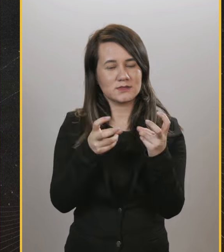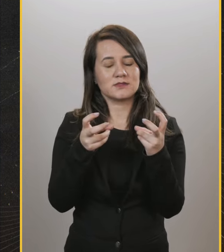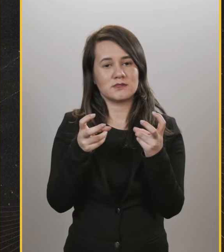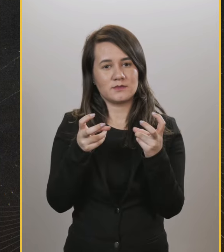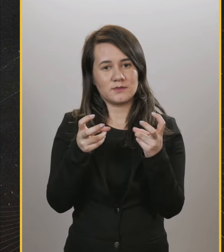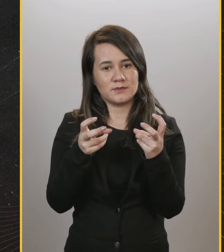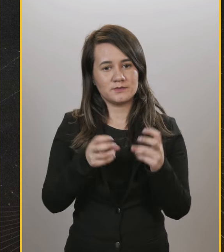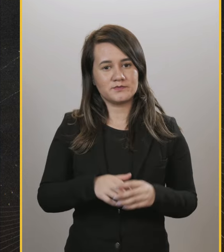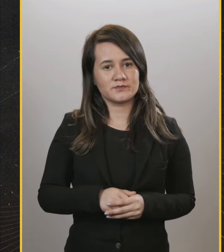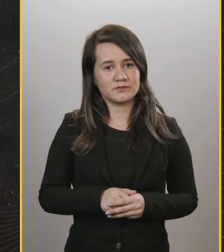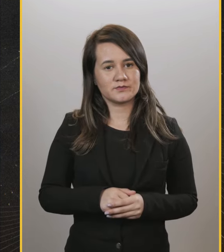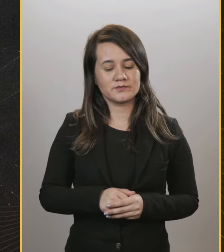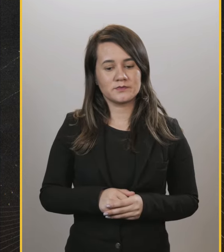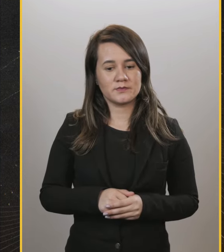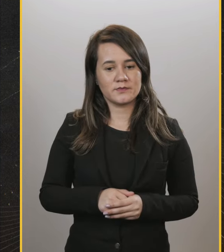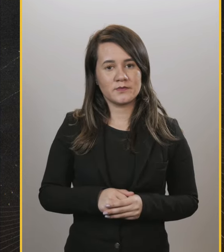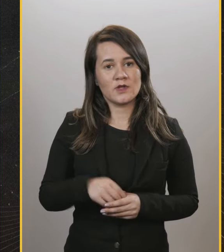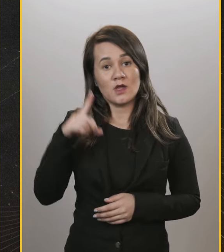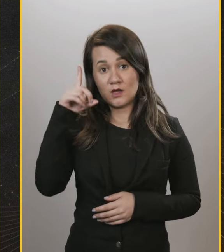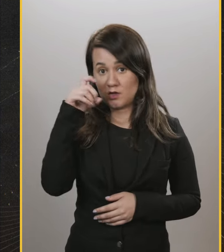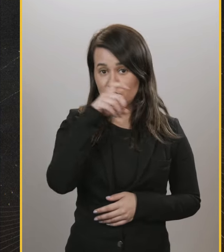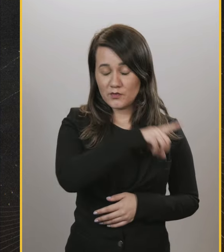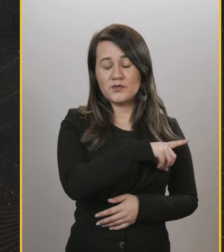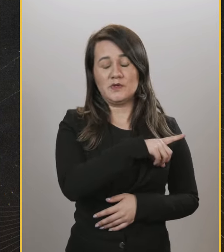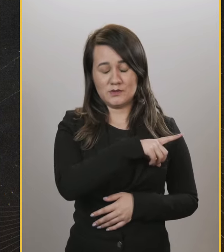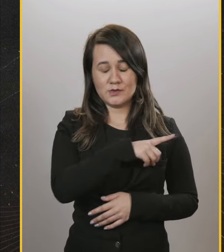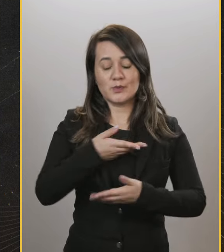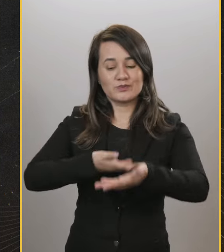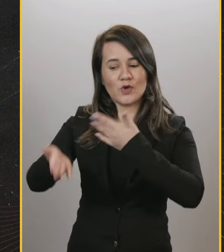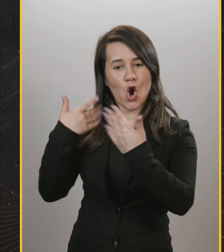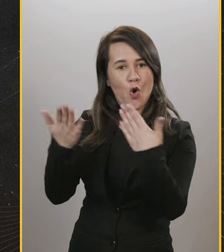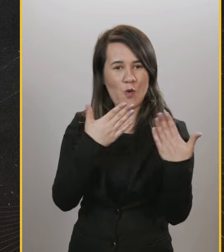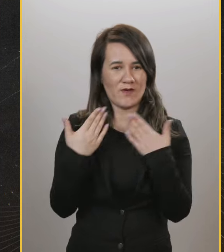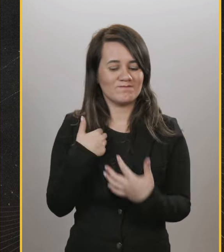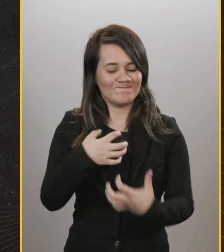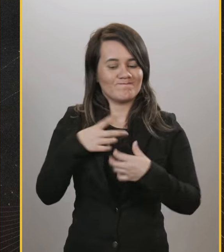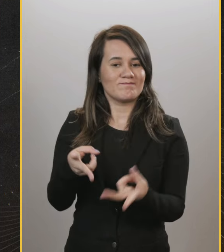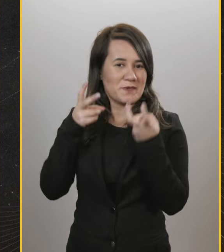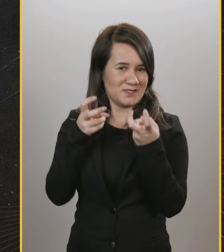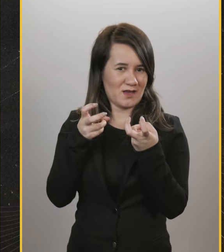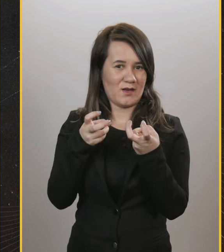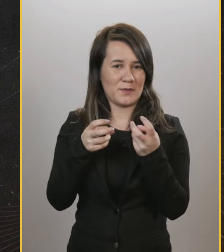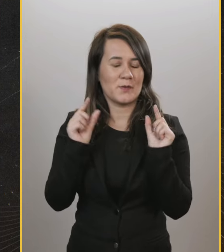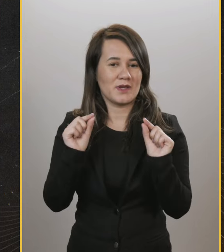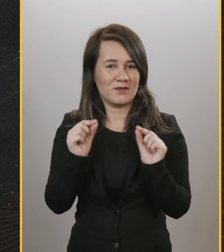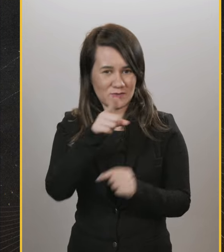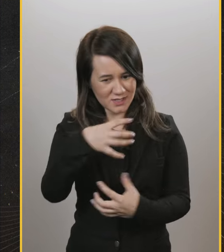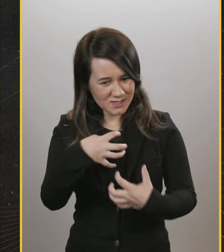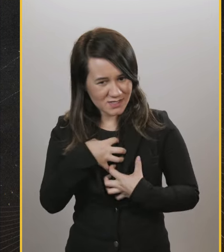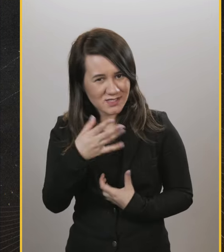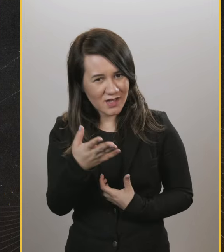cenário que é difícil do ponto de vista de diálogo, eu sinto, sabe?